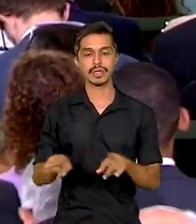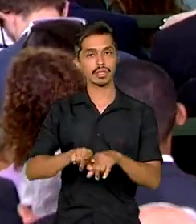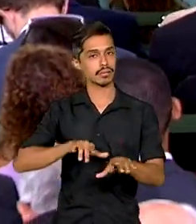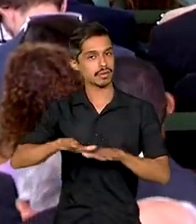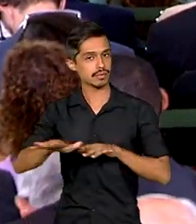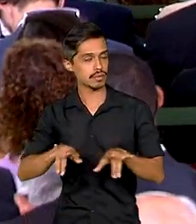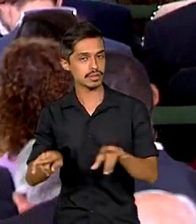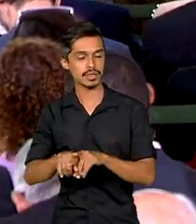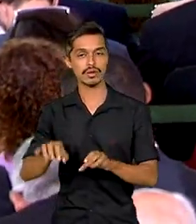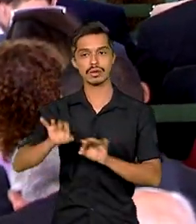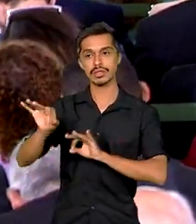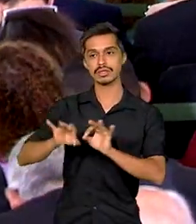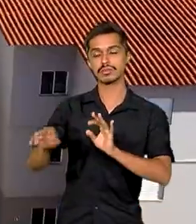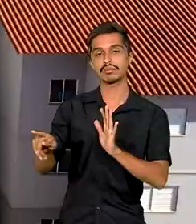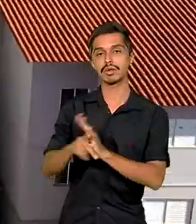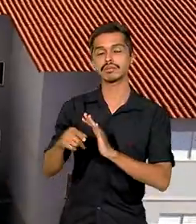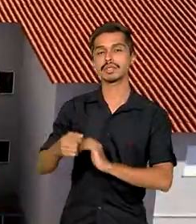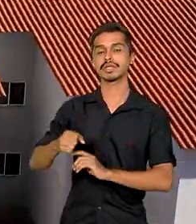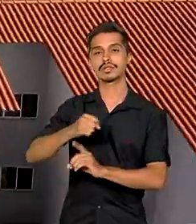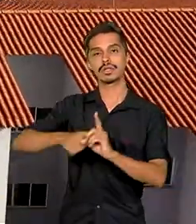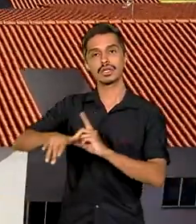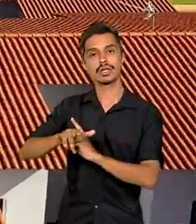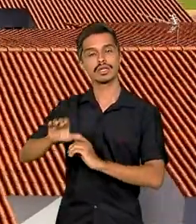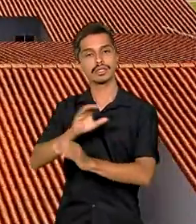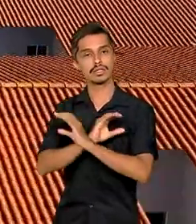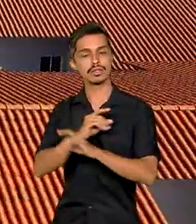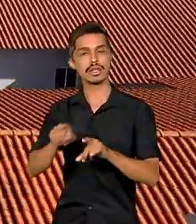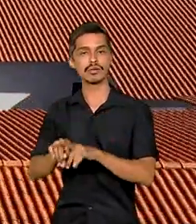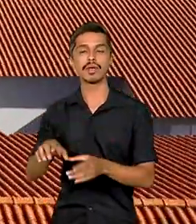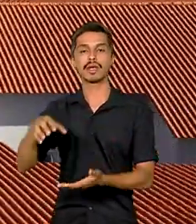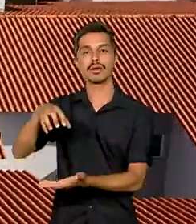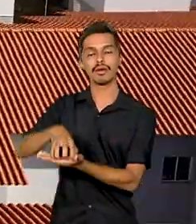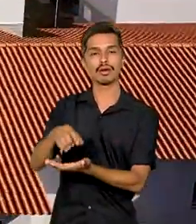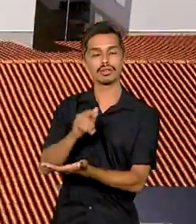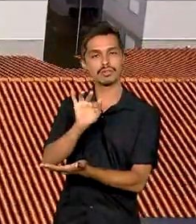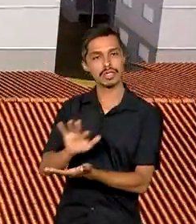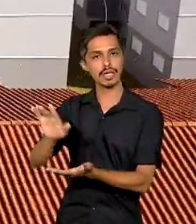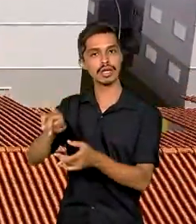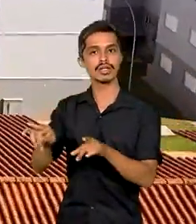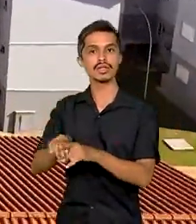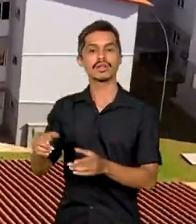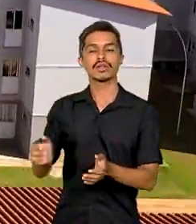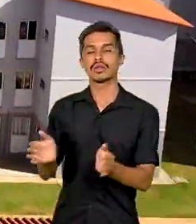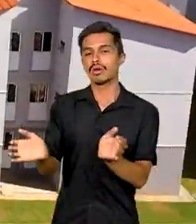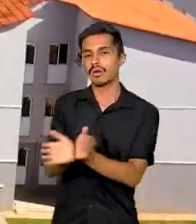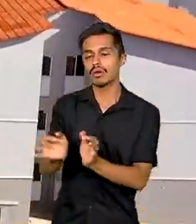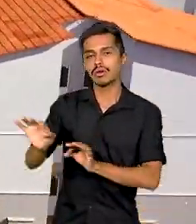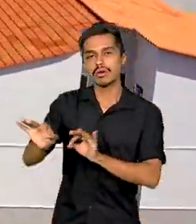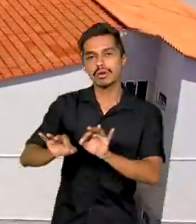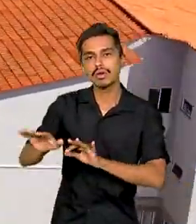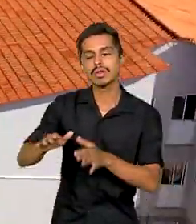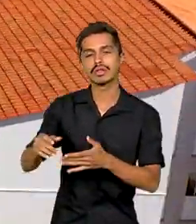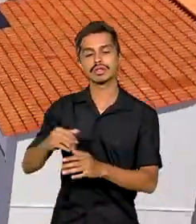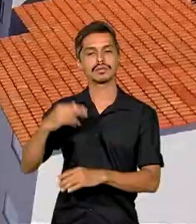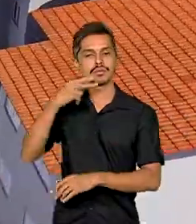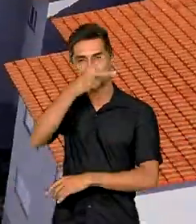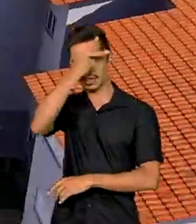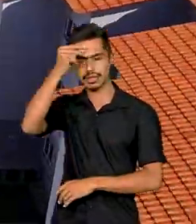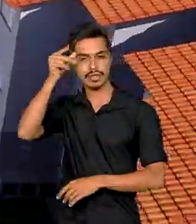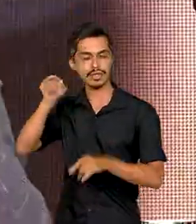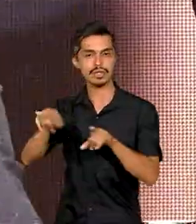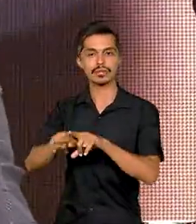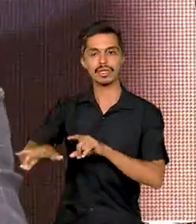organizações da sociedade civil, órgãos federais, governos estaduais e distrital, prefeituras e o setor